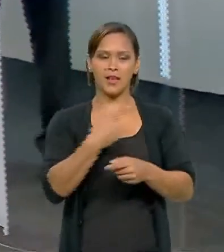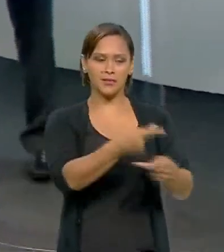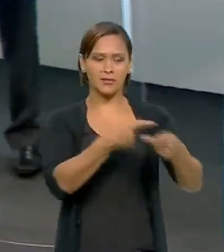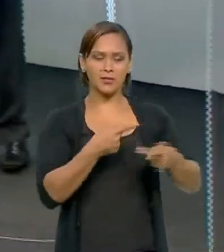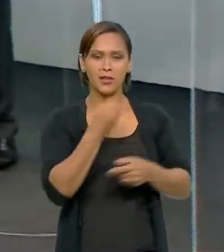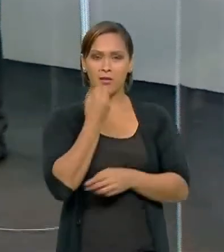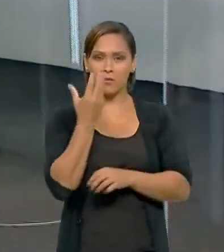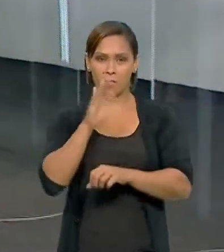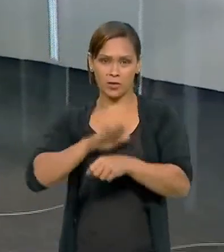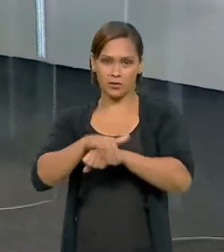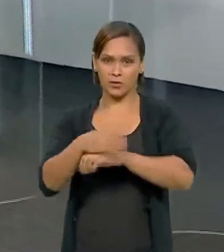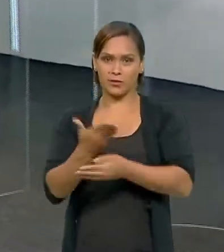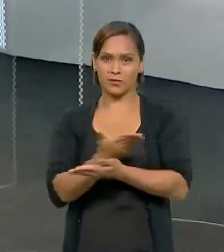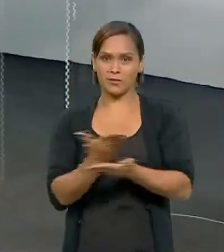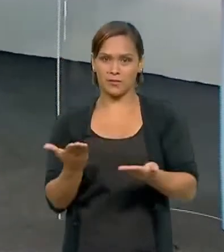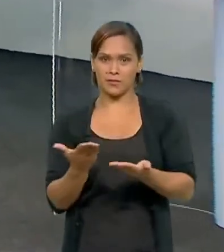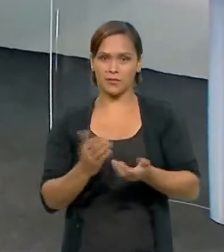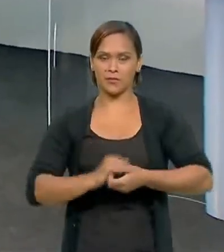uma boa noite a todos